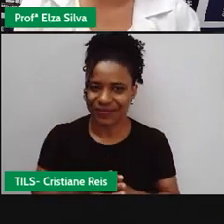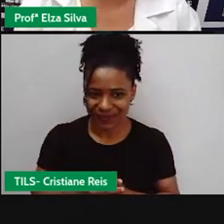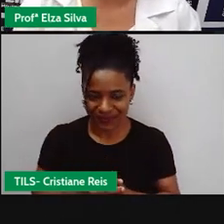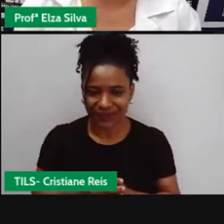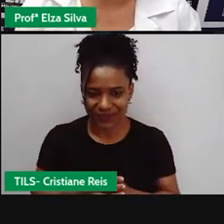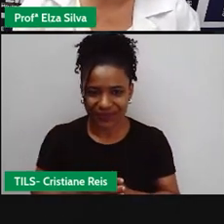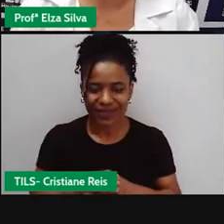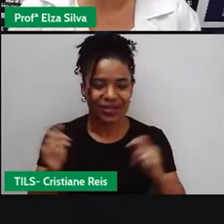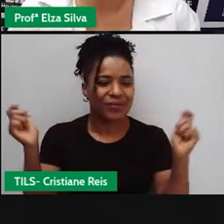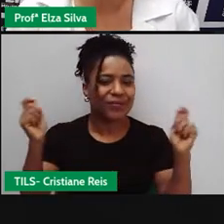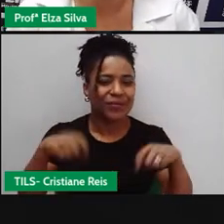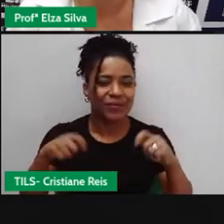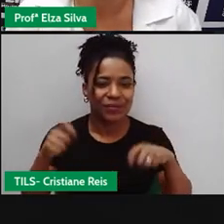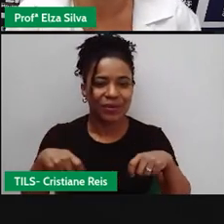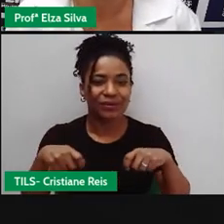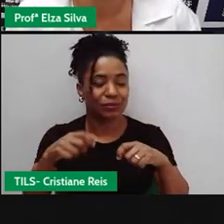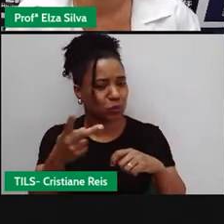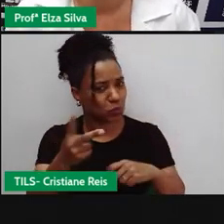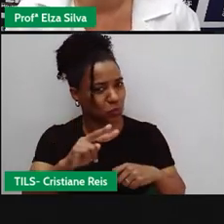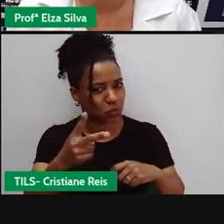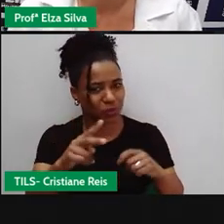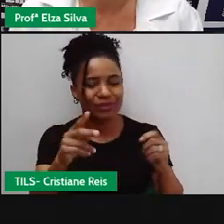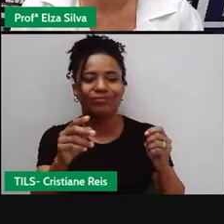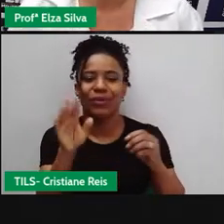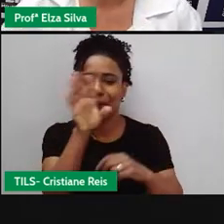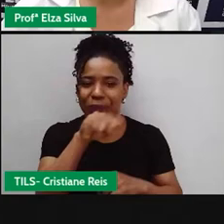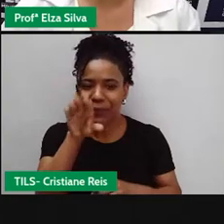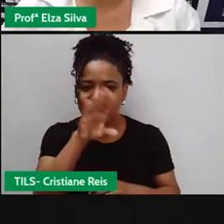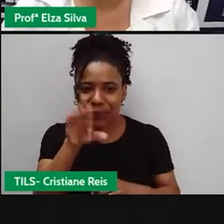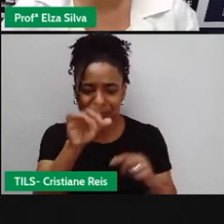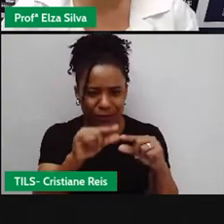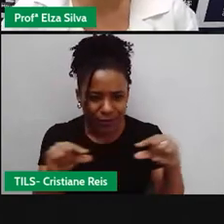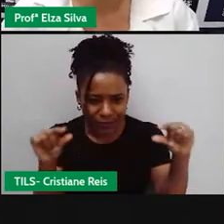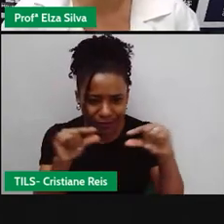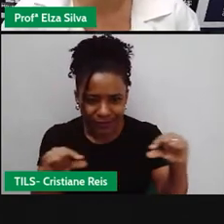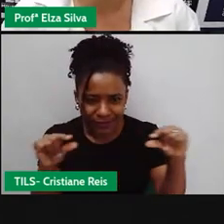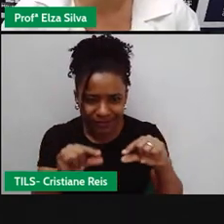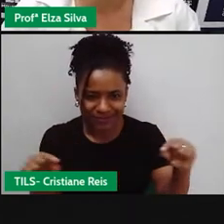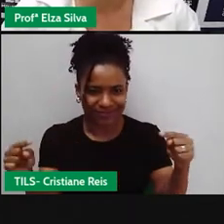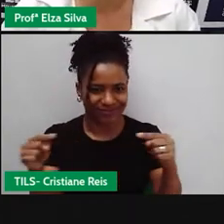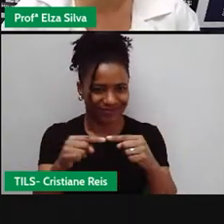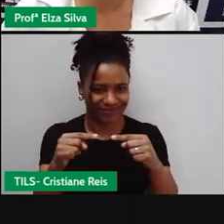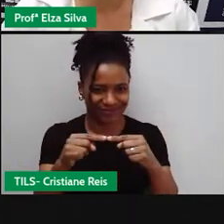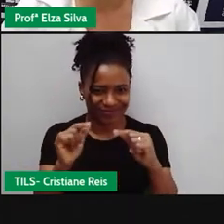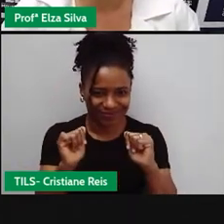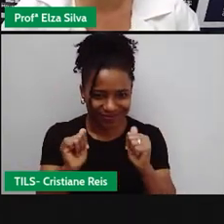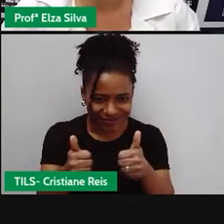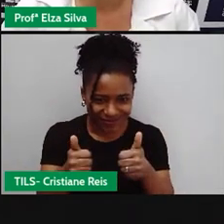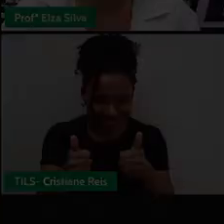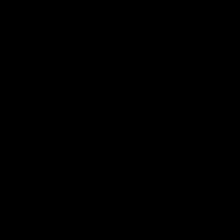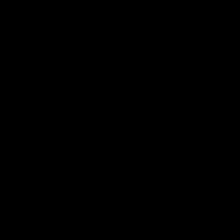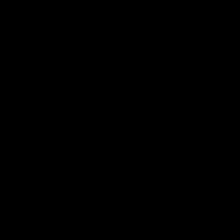assisti-lo novamente com as legendas em português. Ok? Let's go, students. Vamos lá?